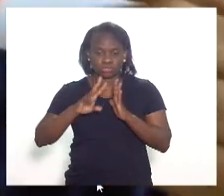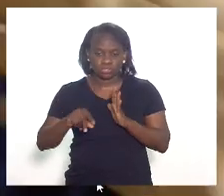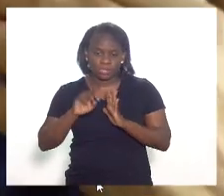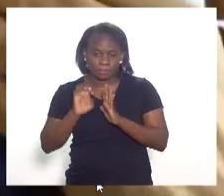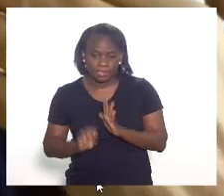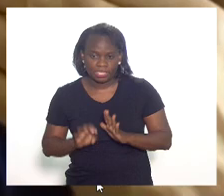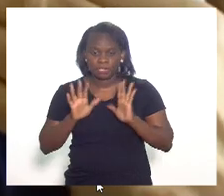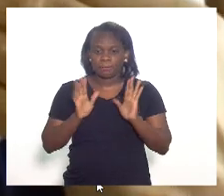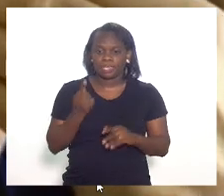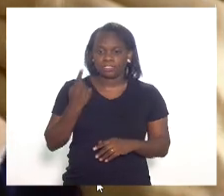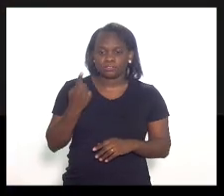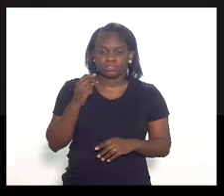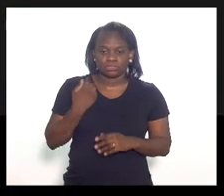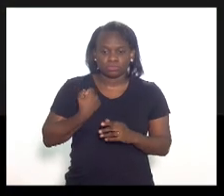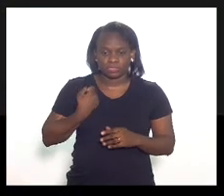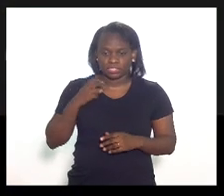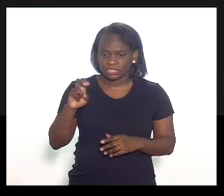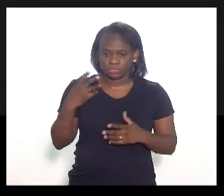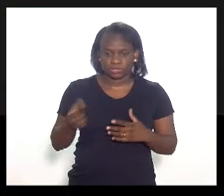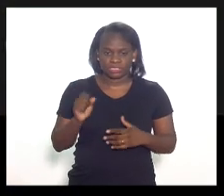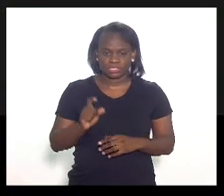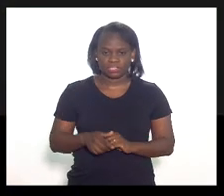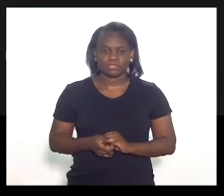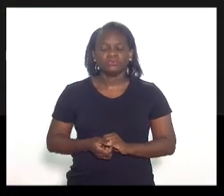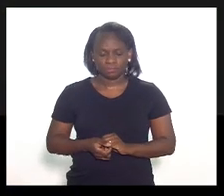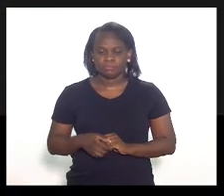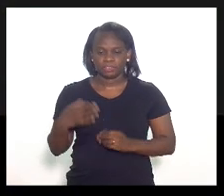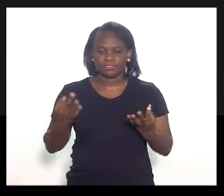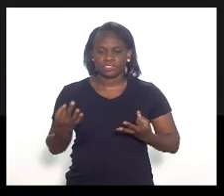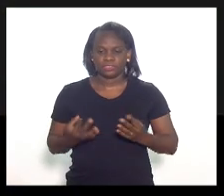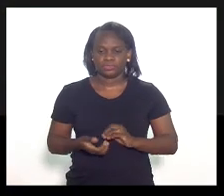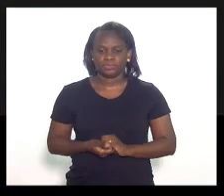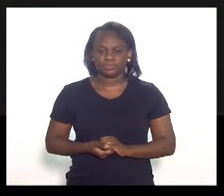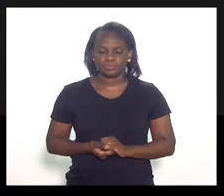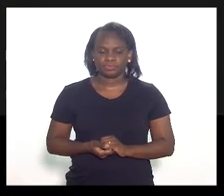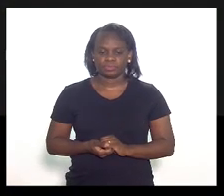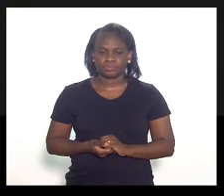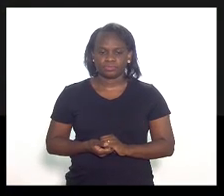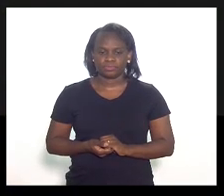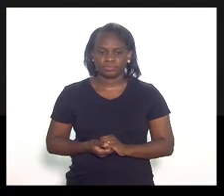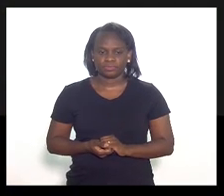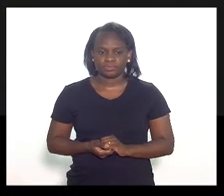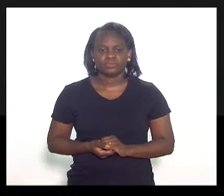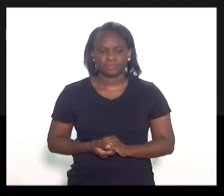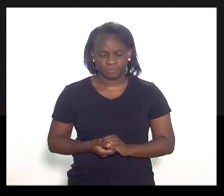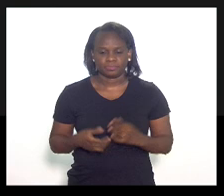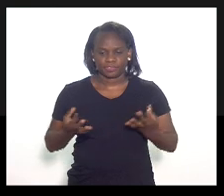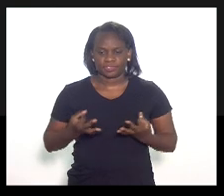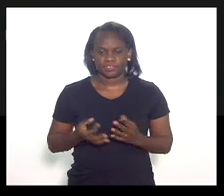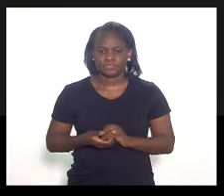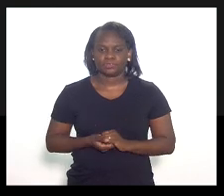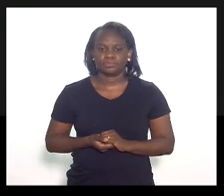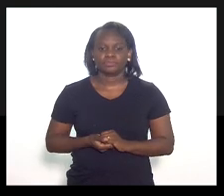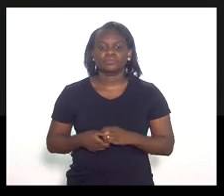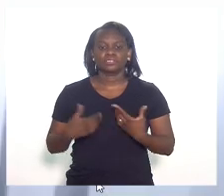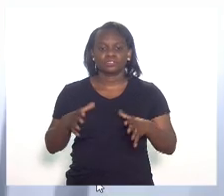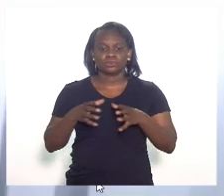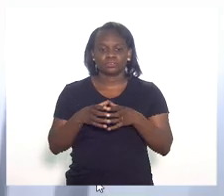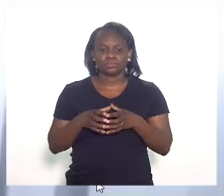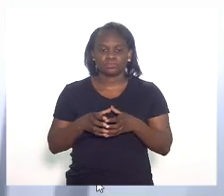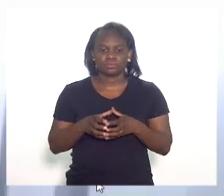emendas, com exceção a 5. Perfeito. Então, perfeito. Comissão de